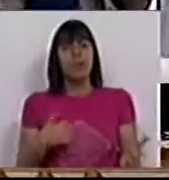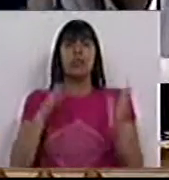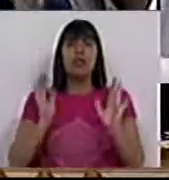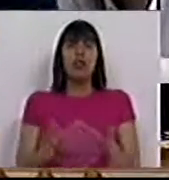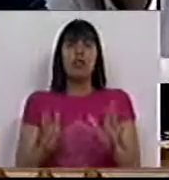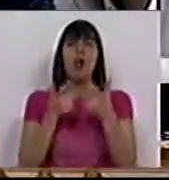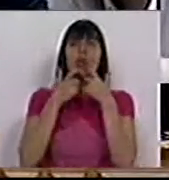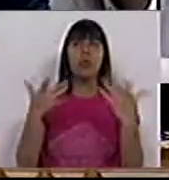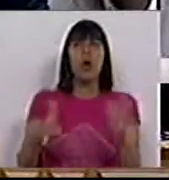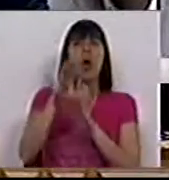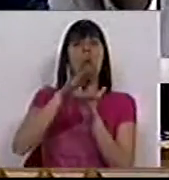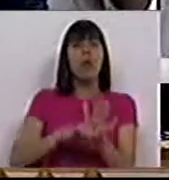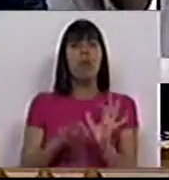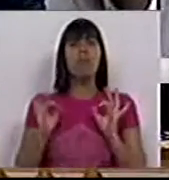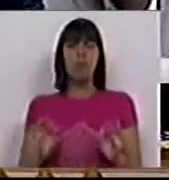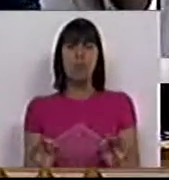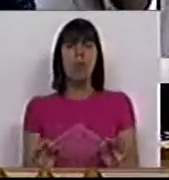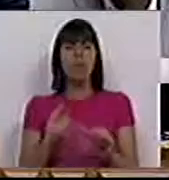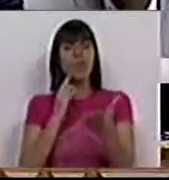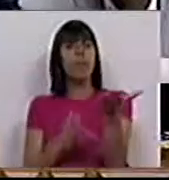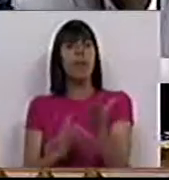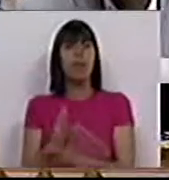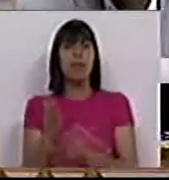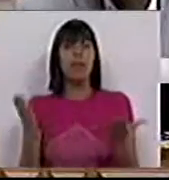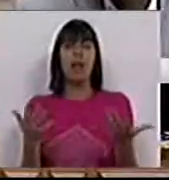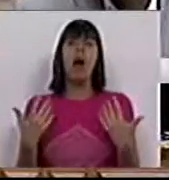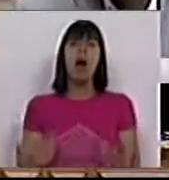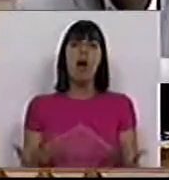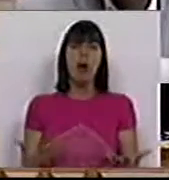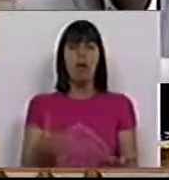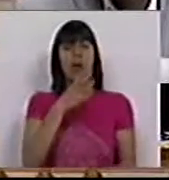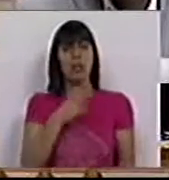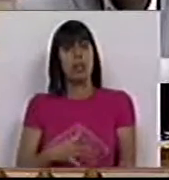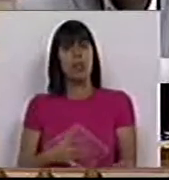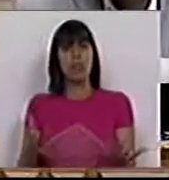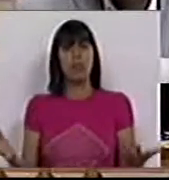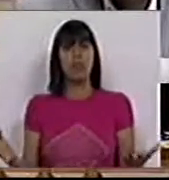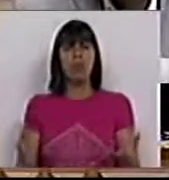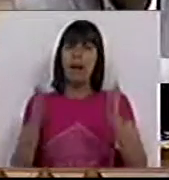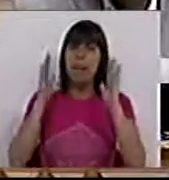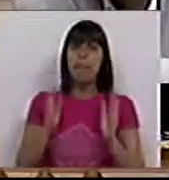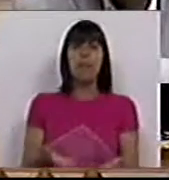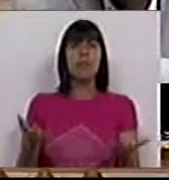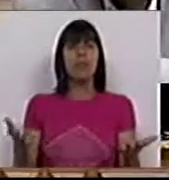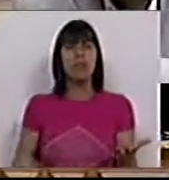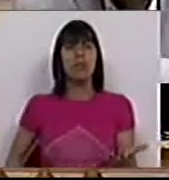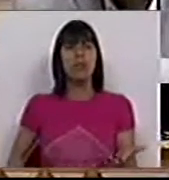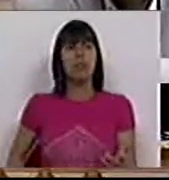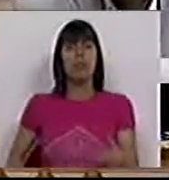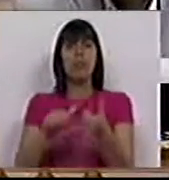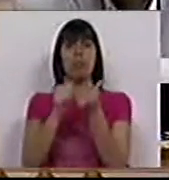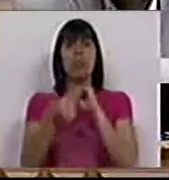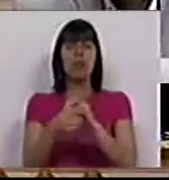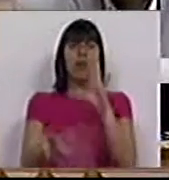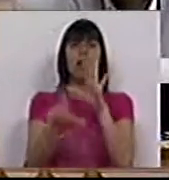tínhamos todas as condições para avançar. Agora vem-nos dizer que é preciso mudar